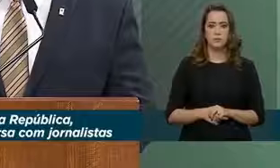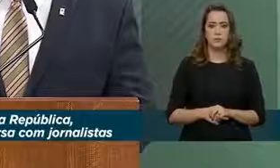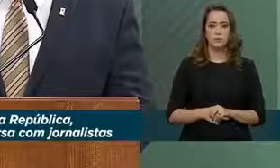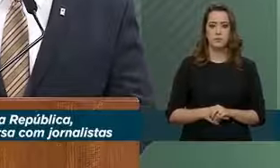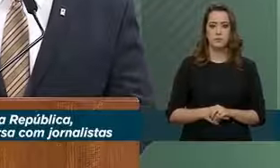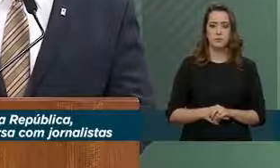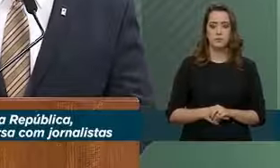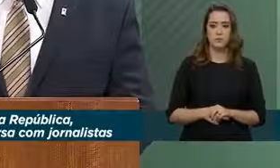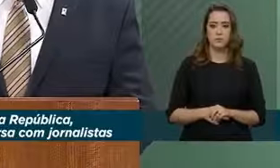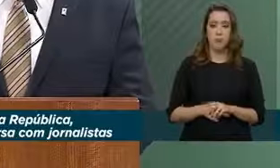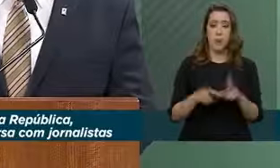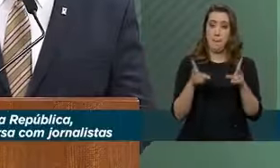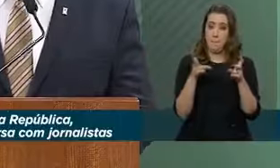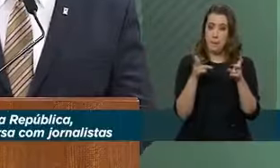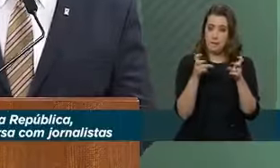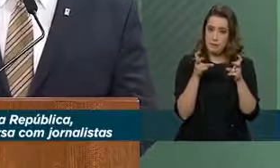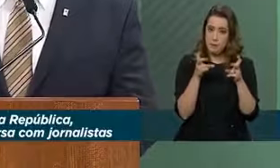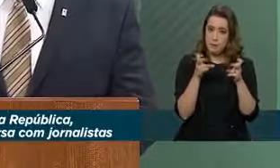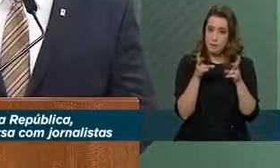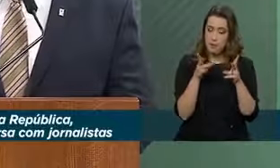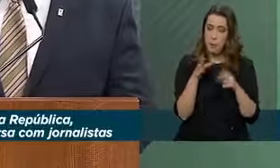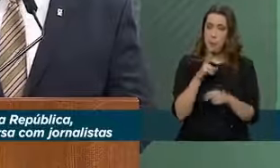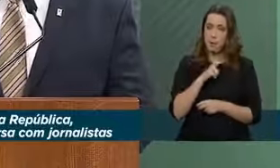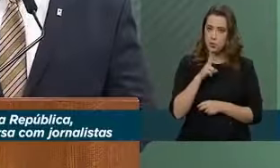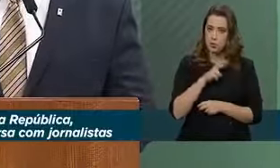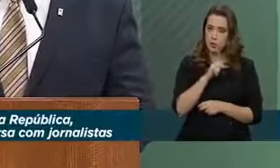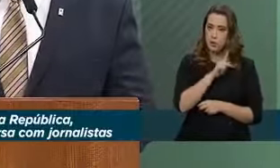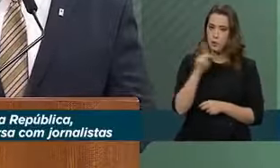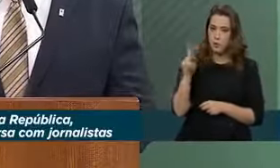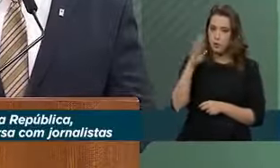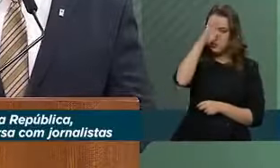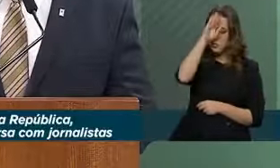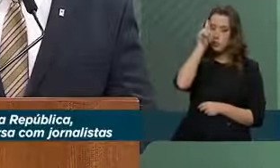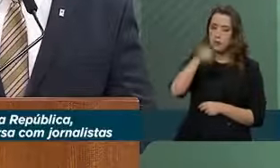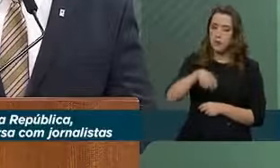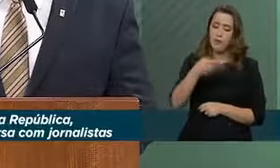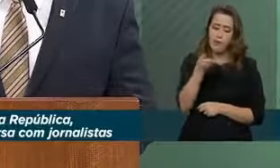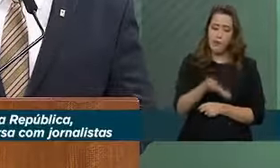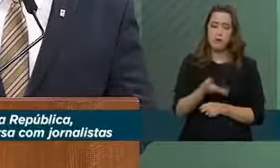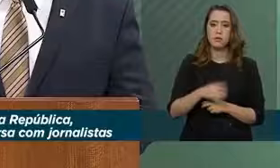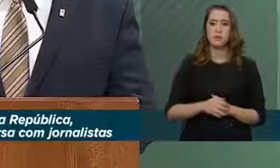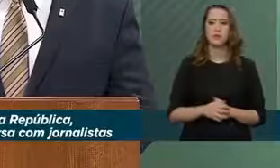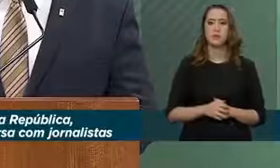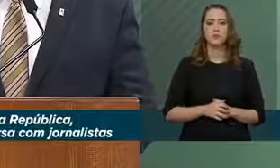A percepção pessoal do presidente é esta que eu acabei de anunciar.